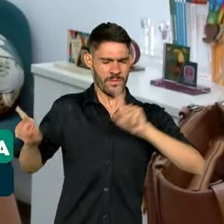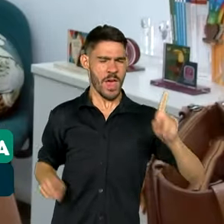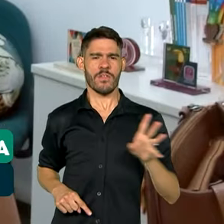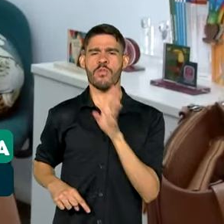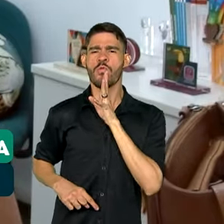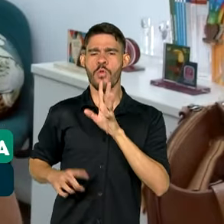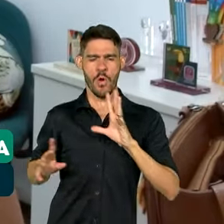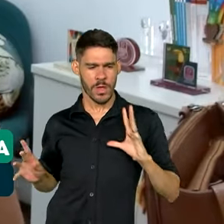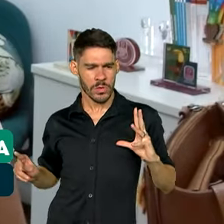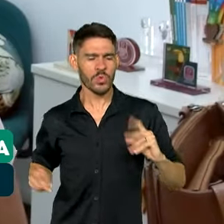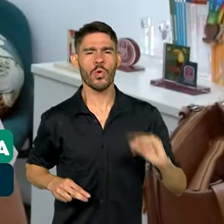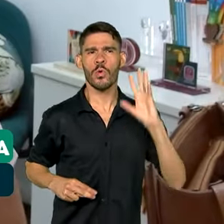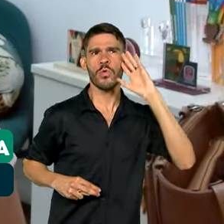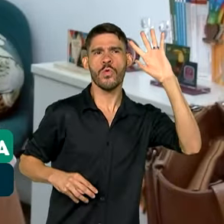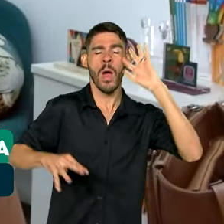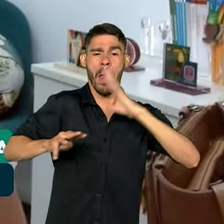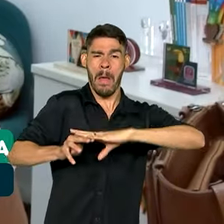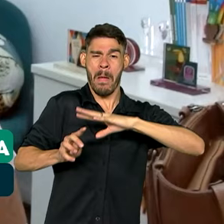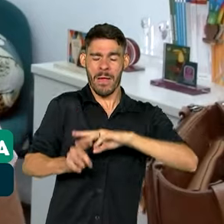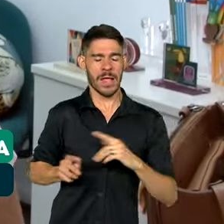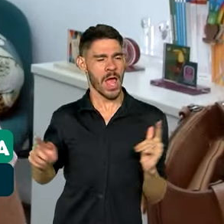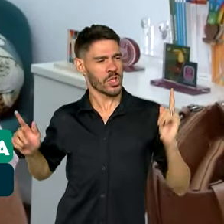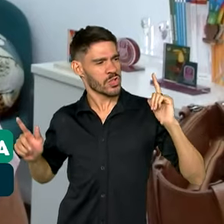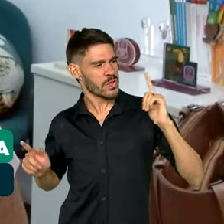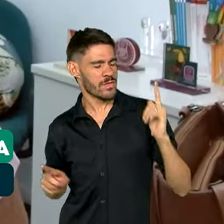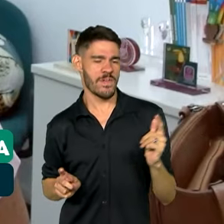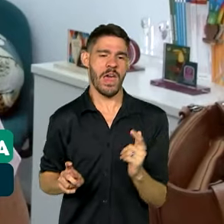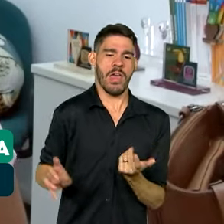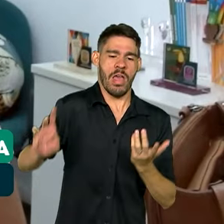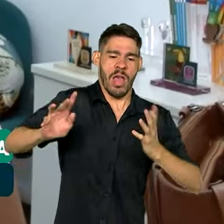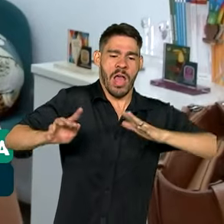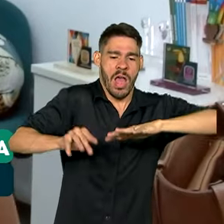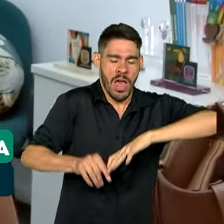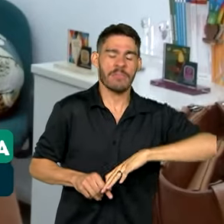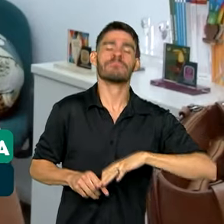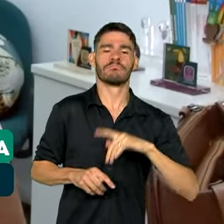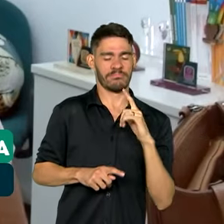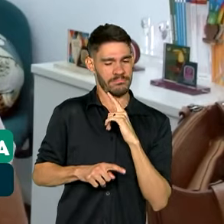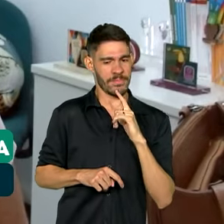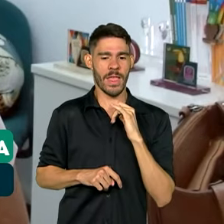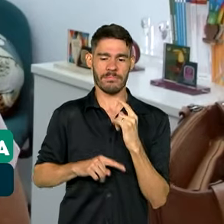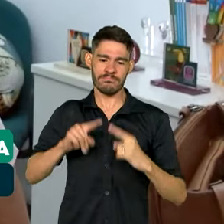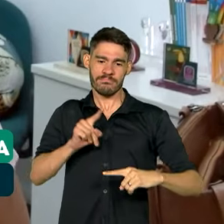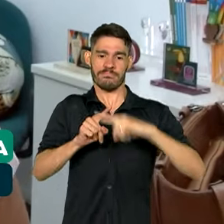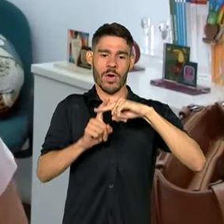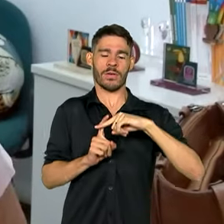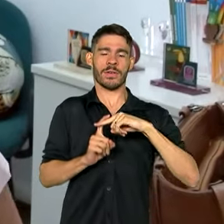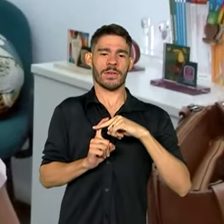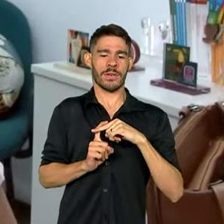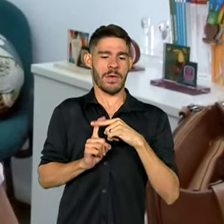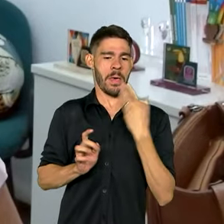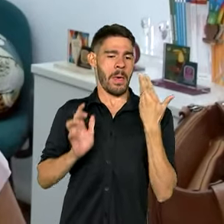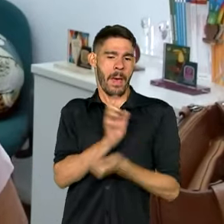vocês já imaginaram, com uma matemática divertida, inclusiva e que vale a pena. Não deixem de participar.